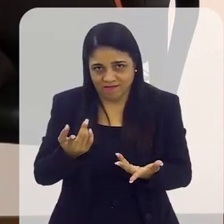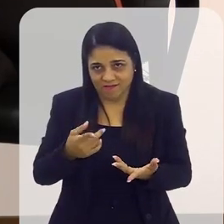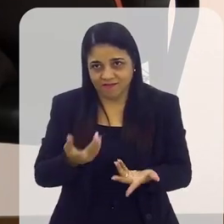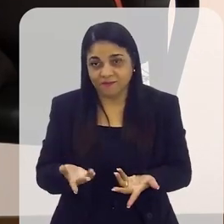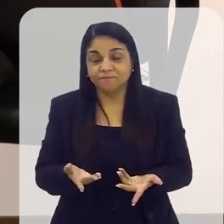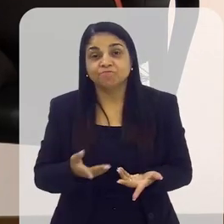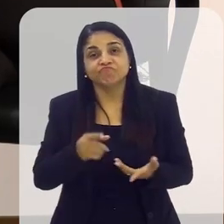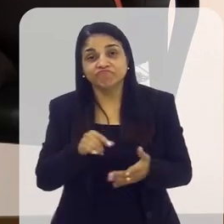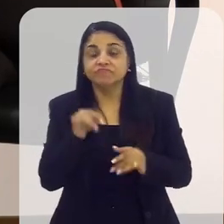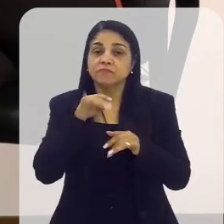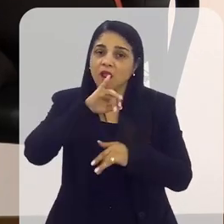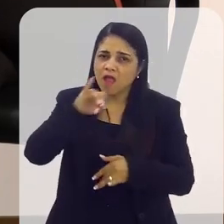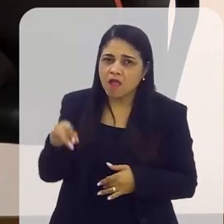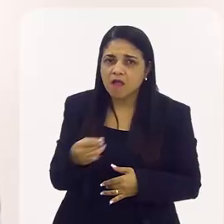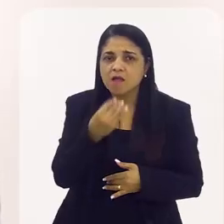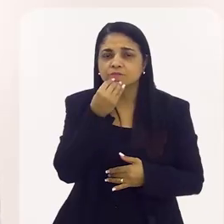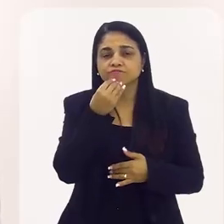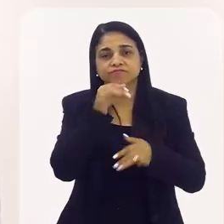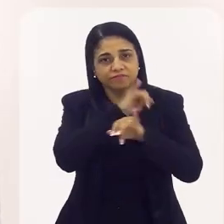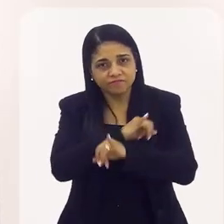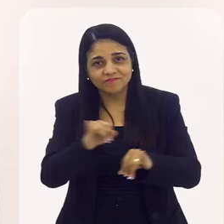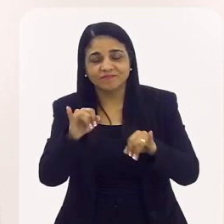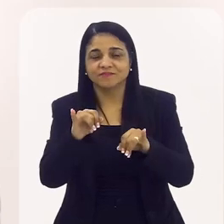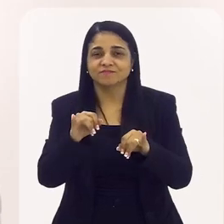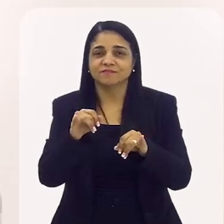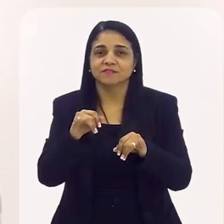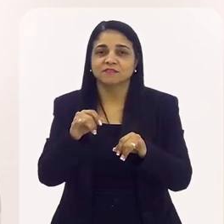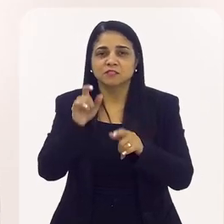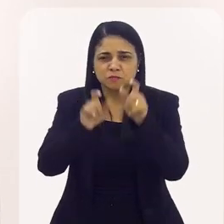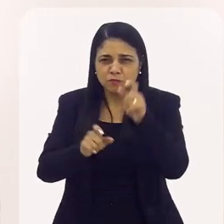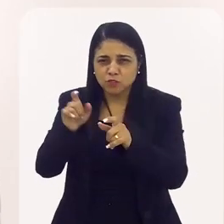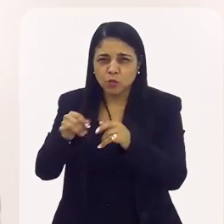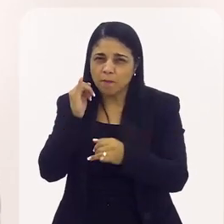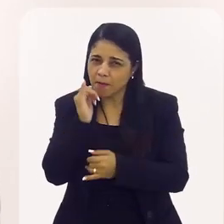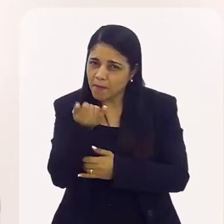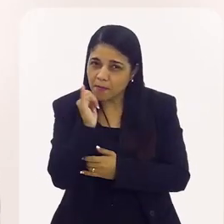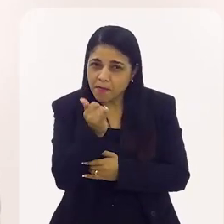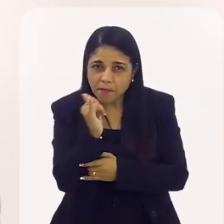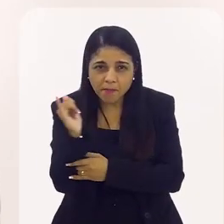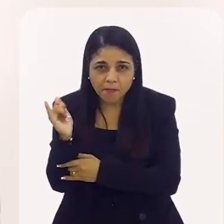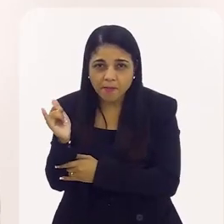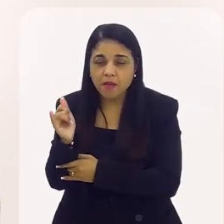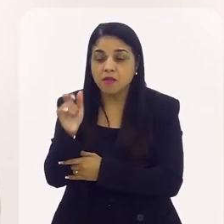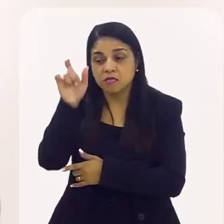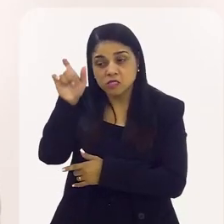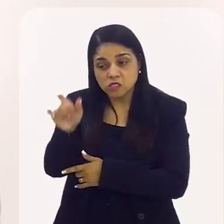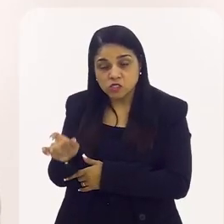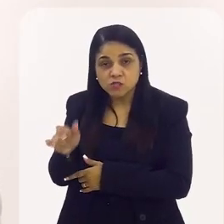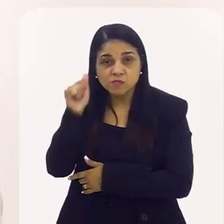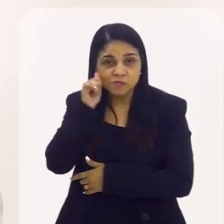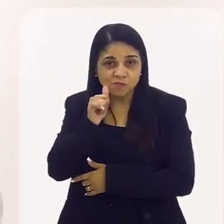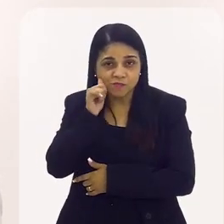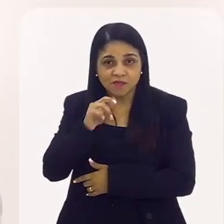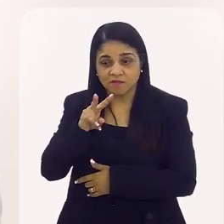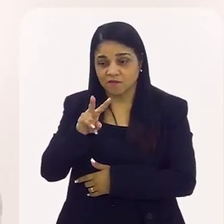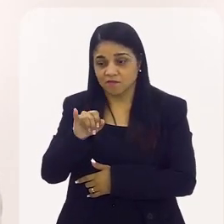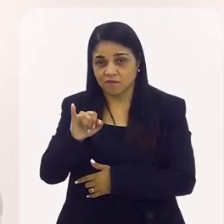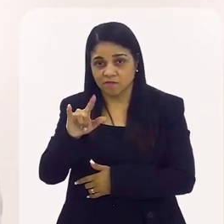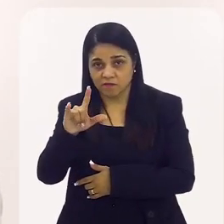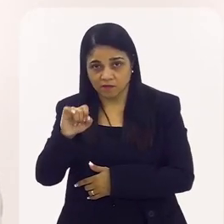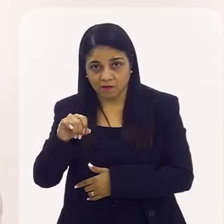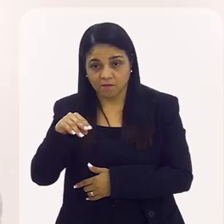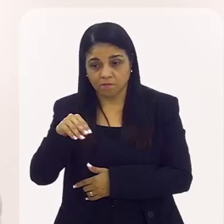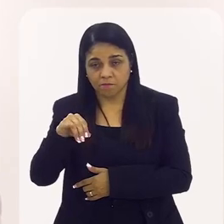aproveitar para falar uma coisa, gente. As pessoas falam muito, né? Sobre essas mulheres da Vila Mimosa,